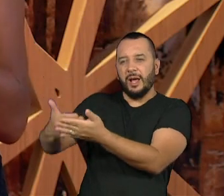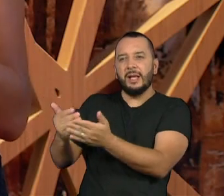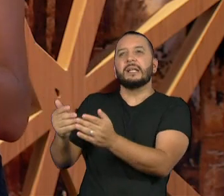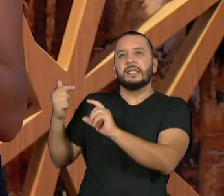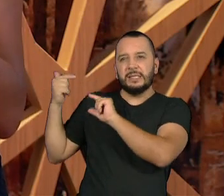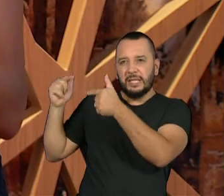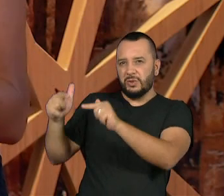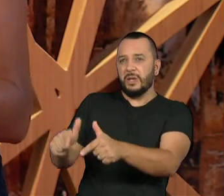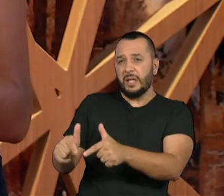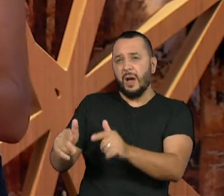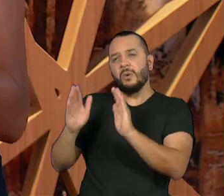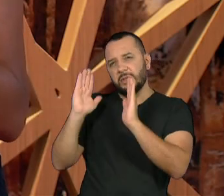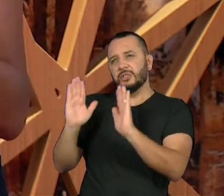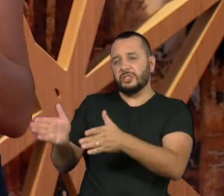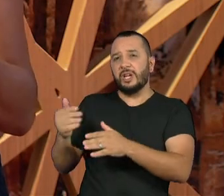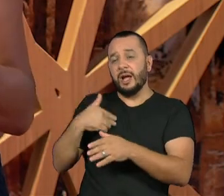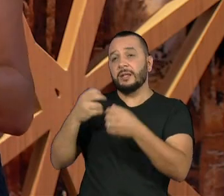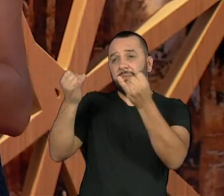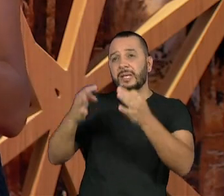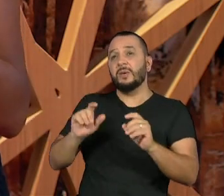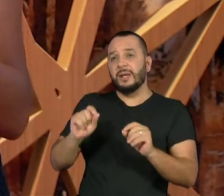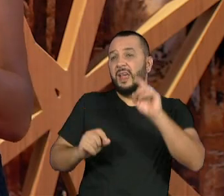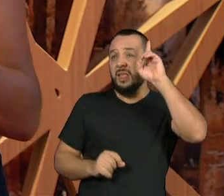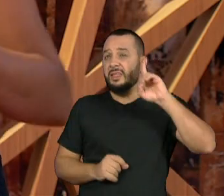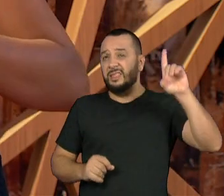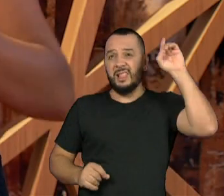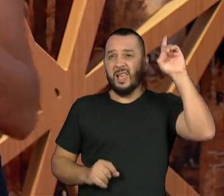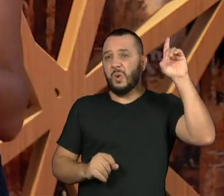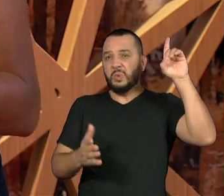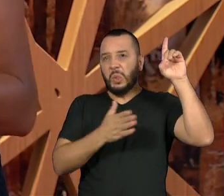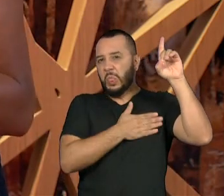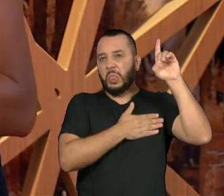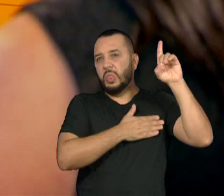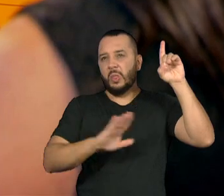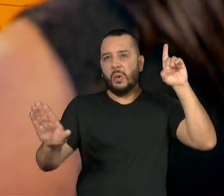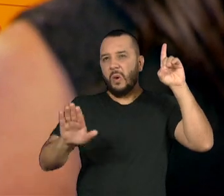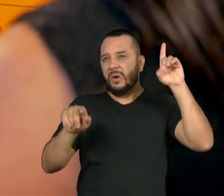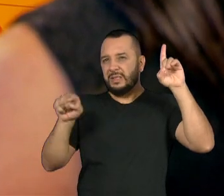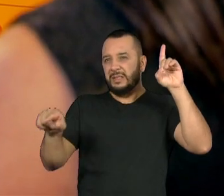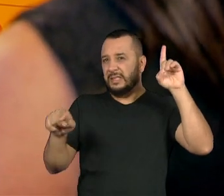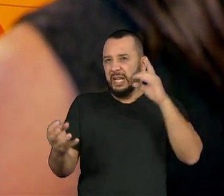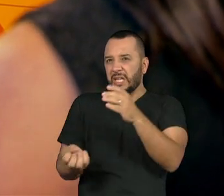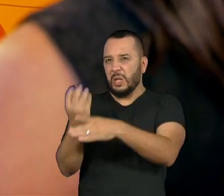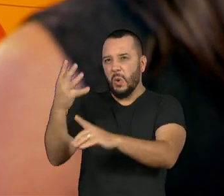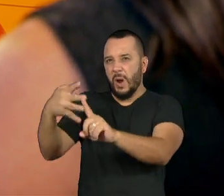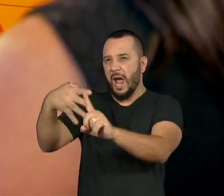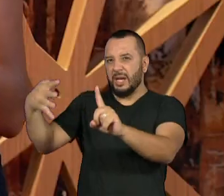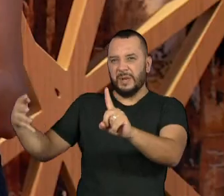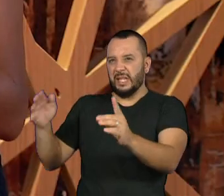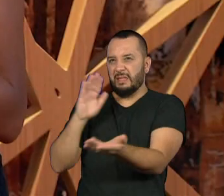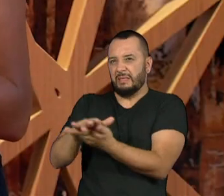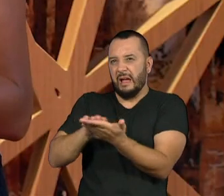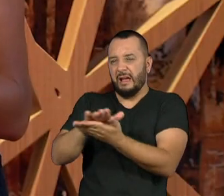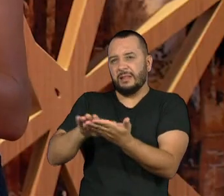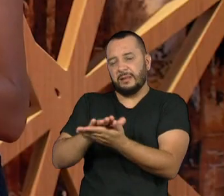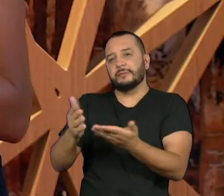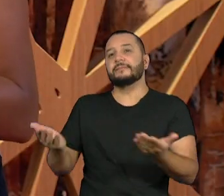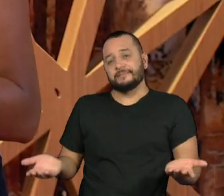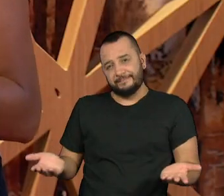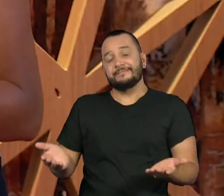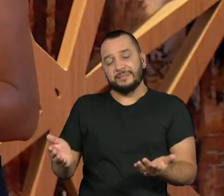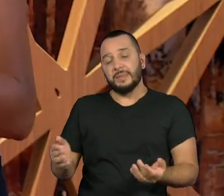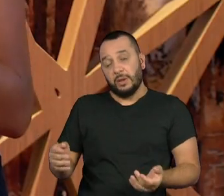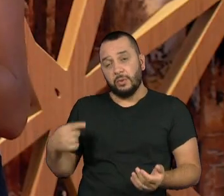pregam esse discurso de que Deus não ama e que Deus não criou pessoas LGBTQIA+. E essa relação é de